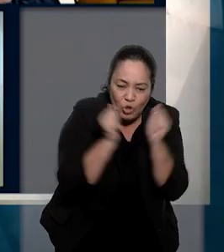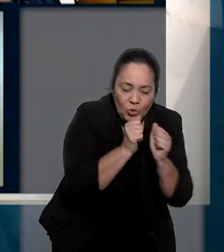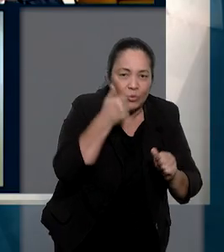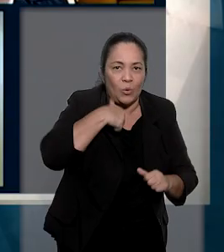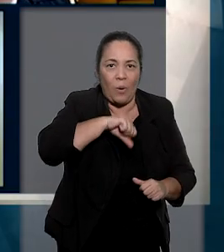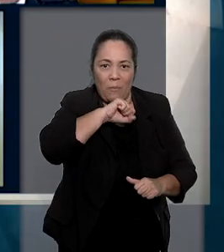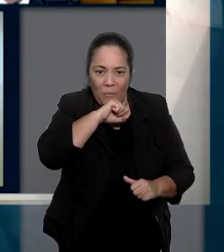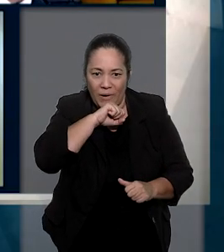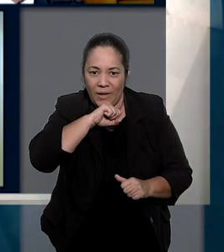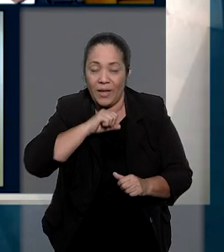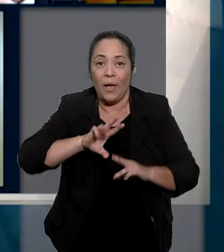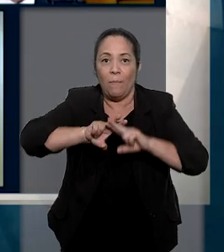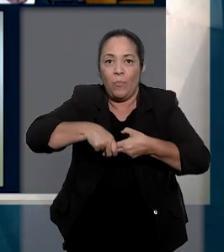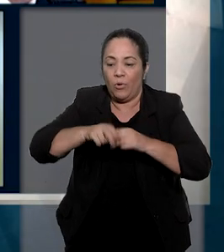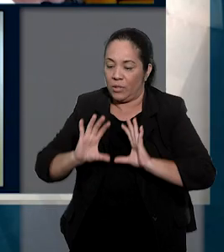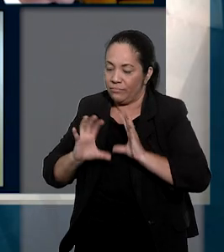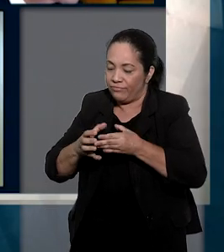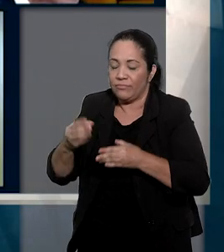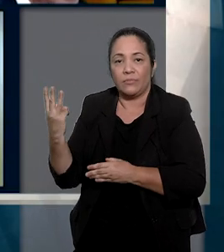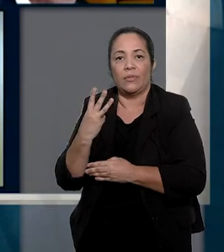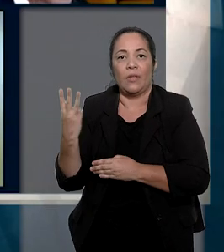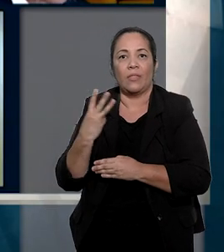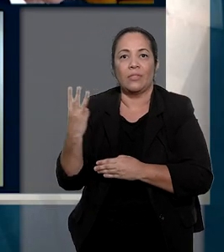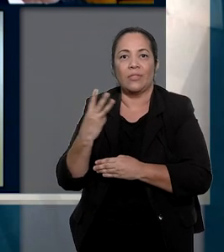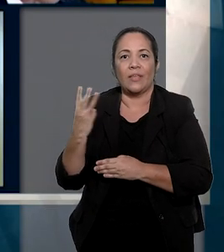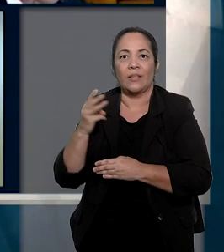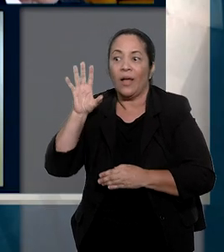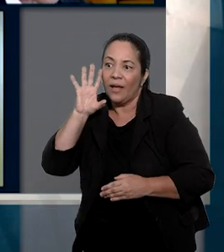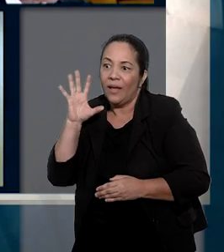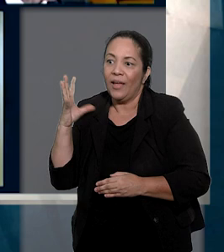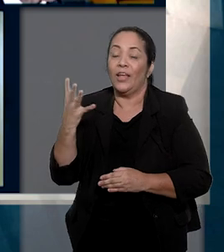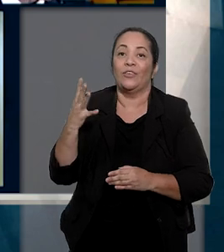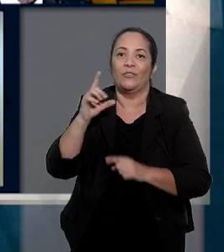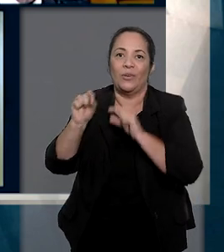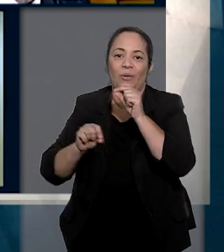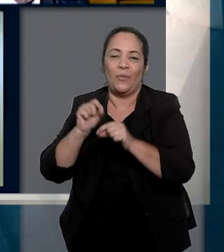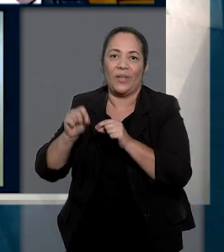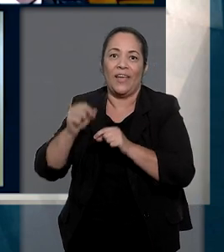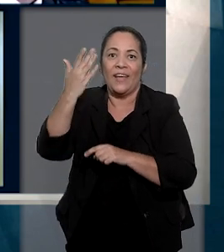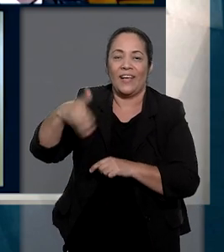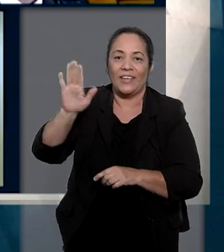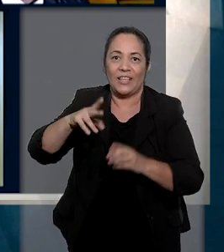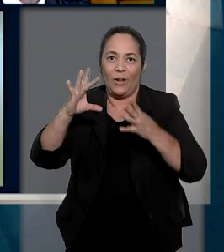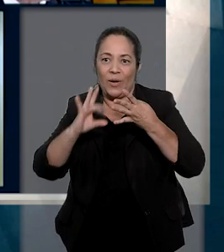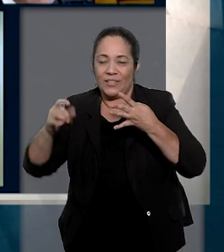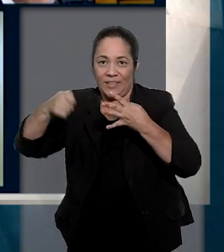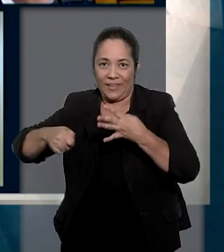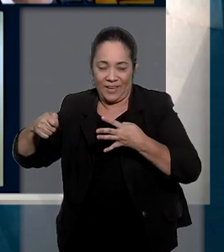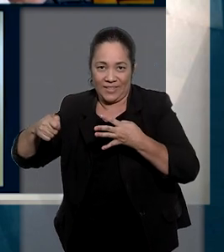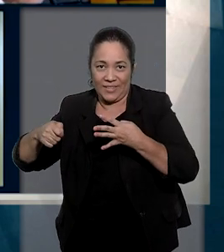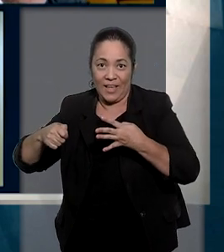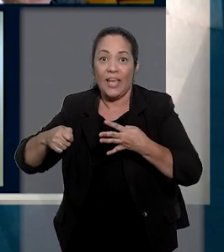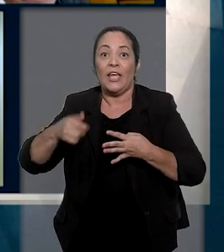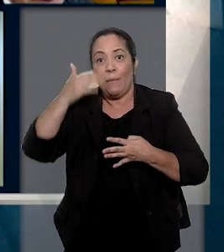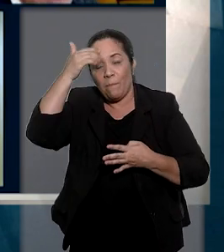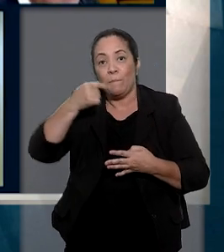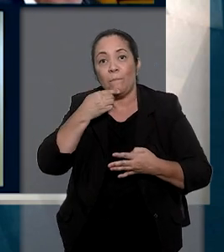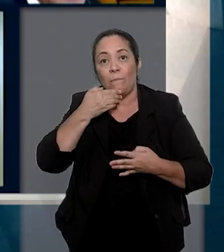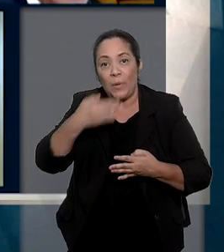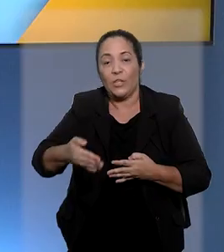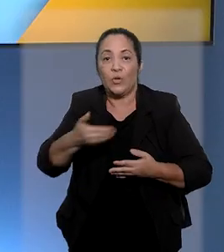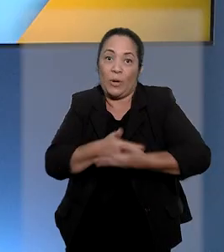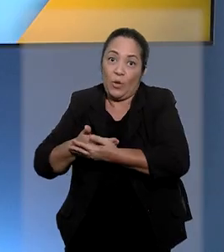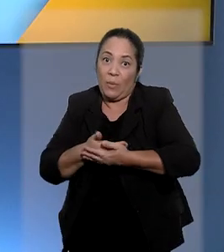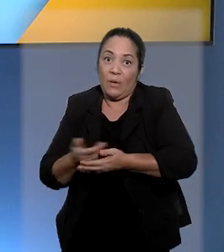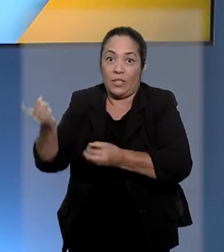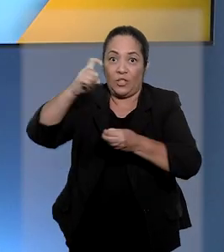Com isso, por unanimidade, a terceira turma reformou a decisão de primeiro grau e determinou que o recém-nascido seja devolvido à mãe.